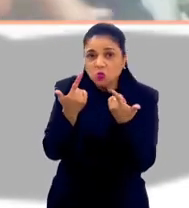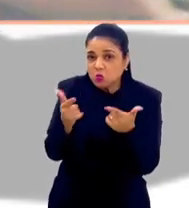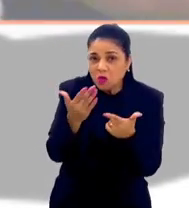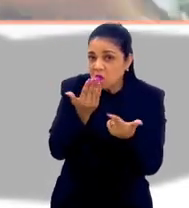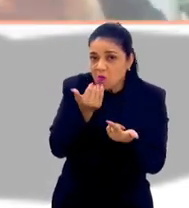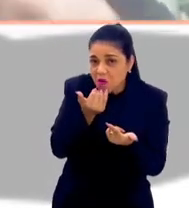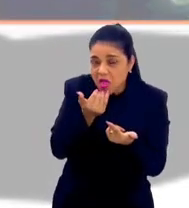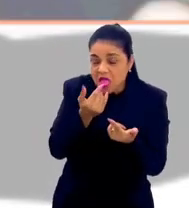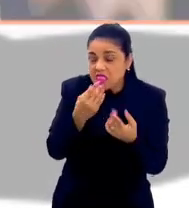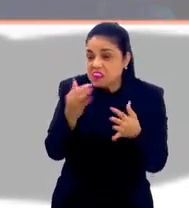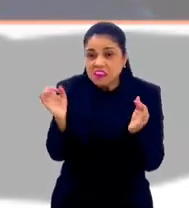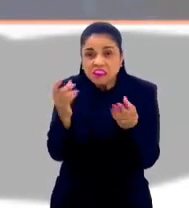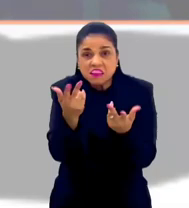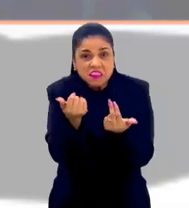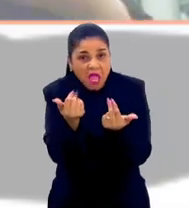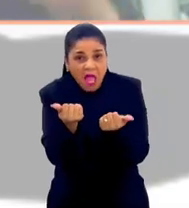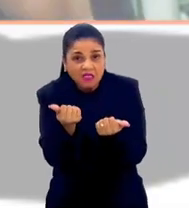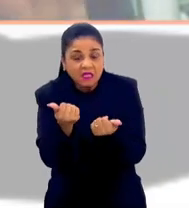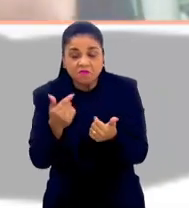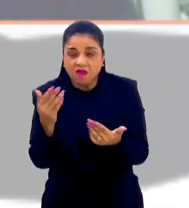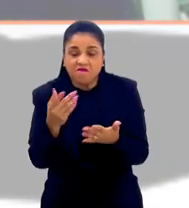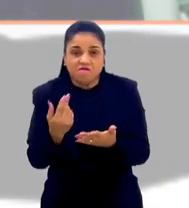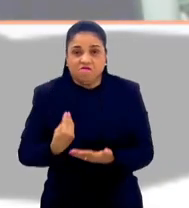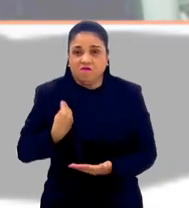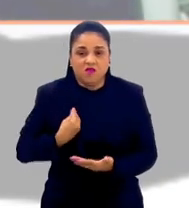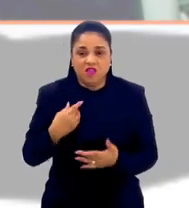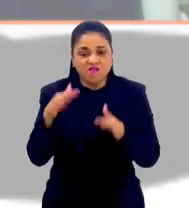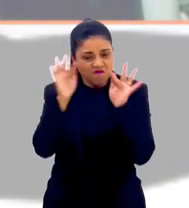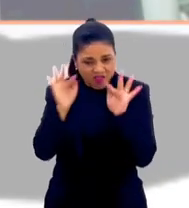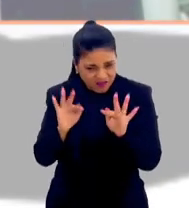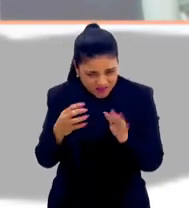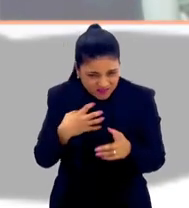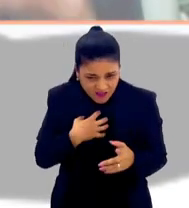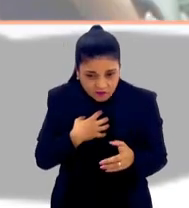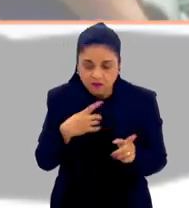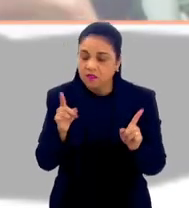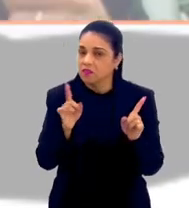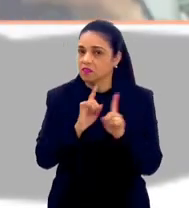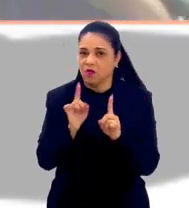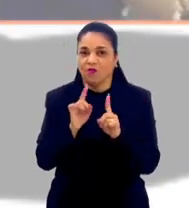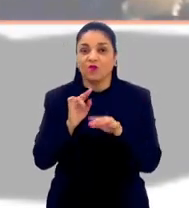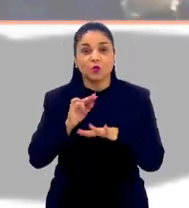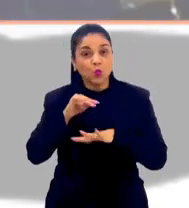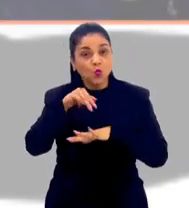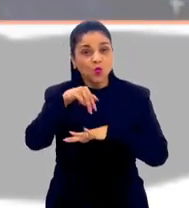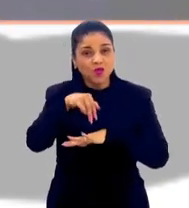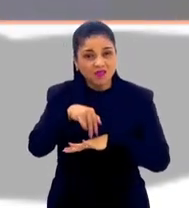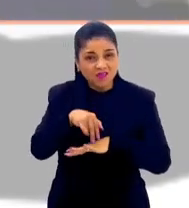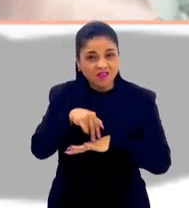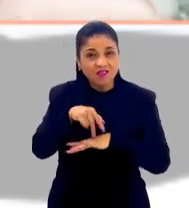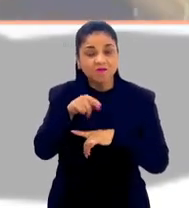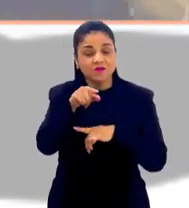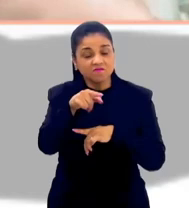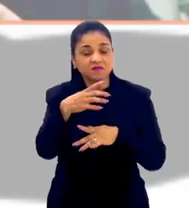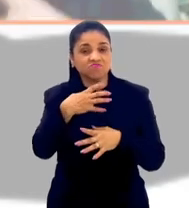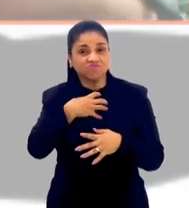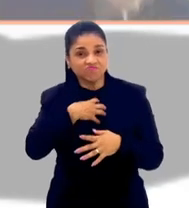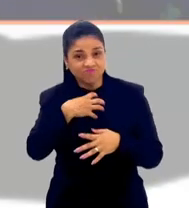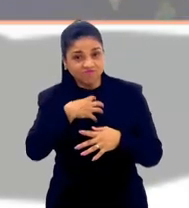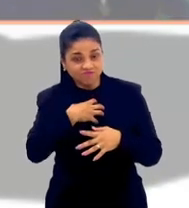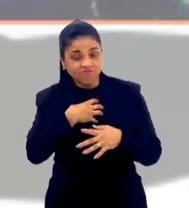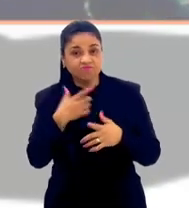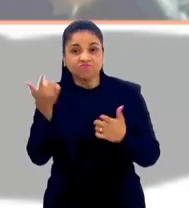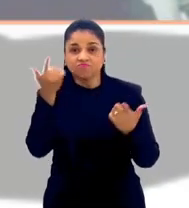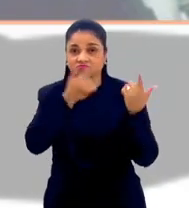comer, não tem nada para viver, mas a gente é feliz. Não é isso. É por isso que eu estou aqui, para que a gente tenha condições